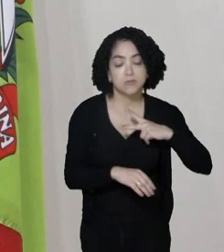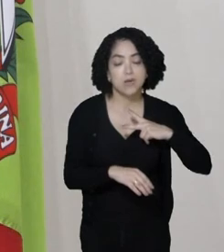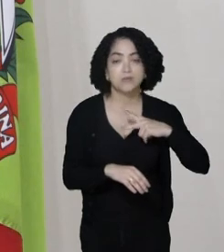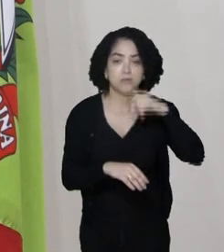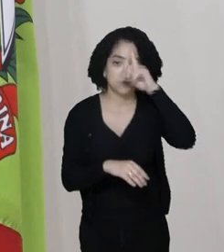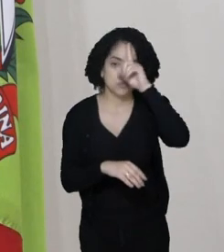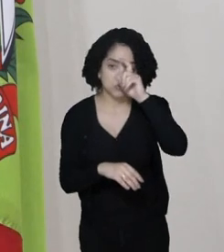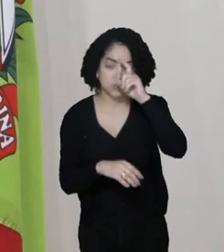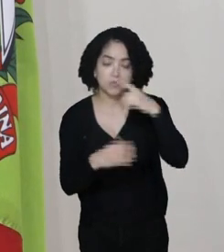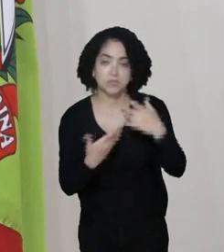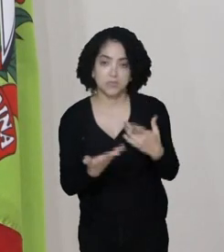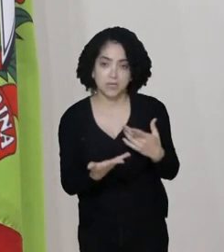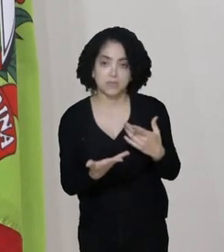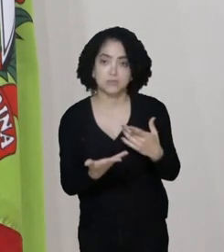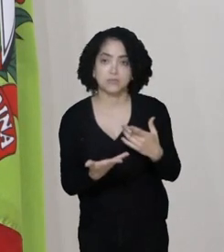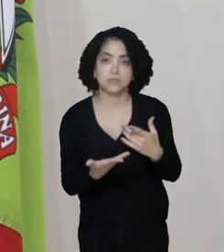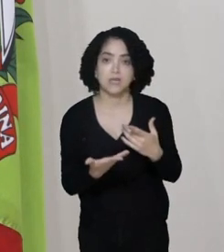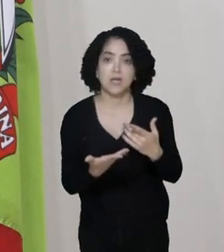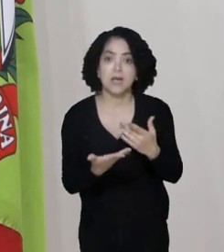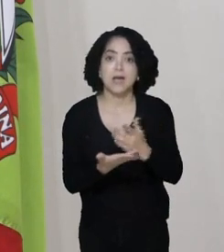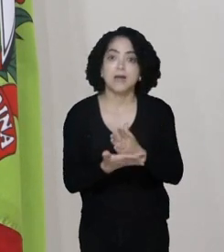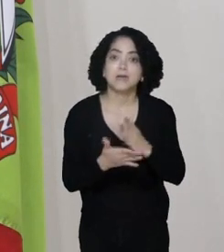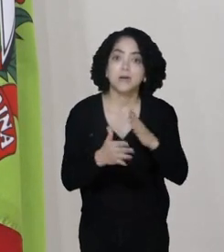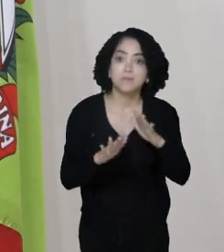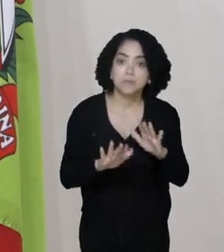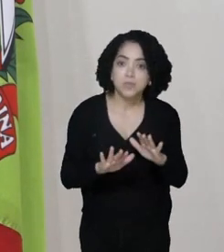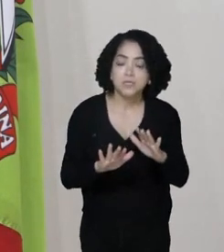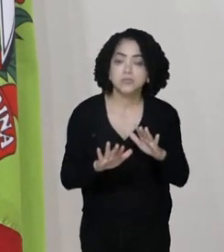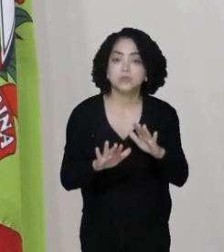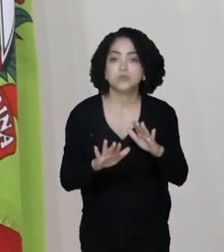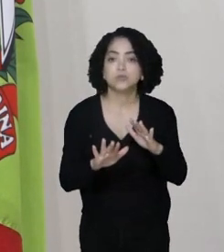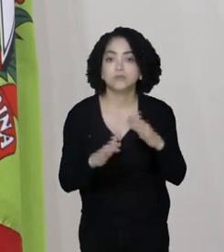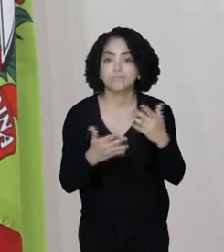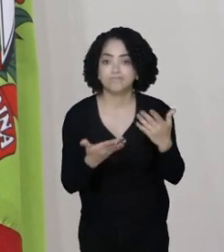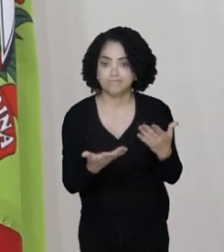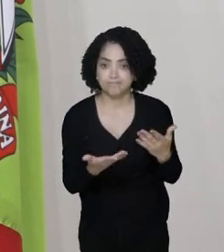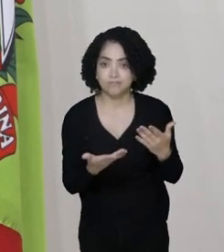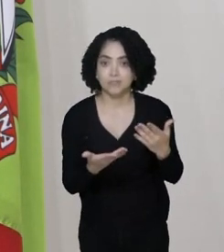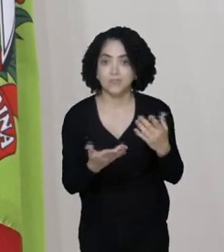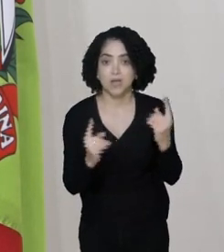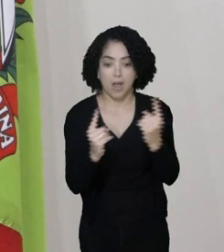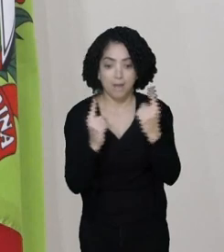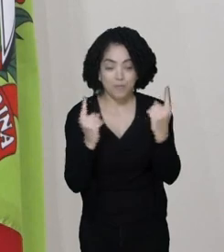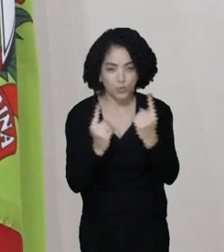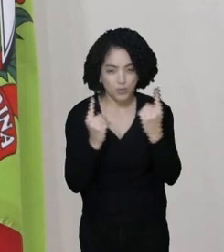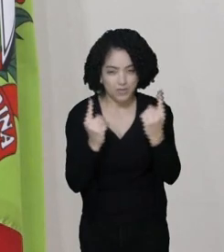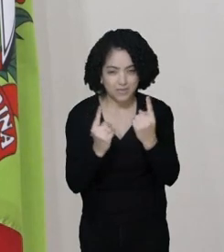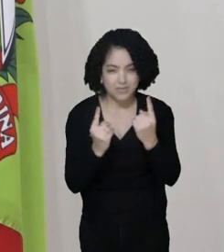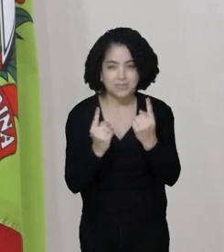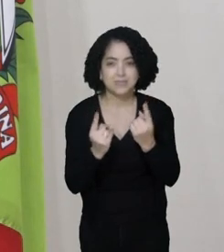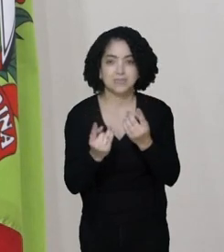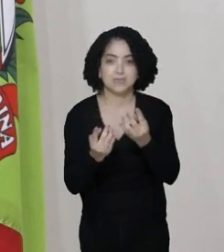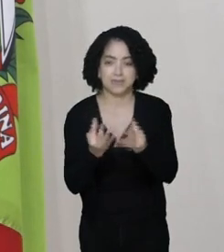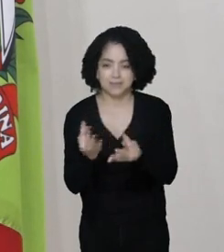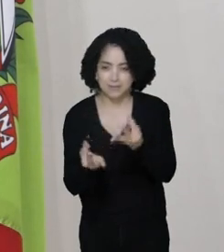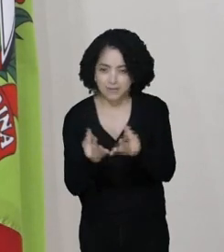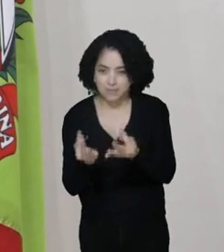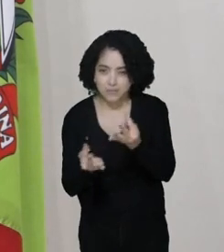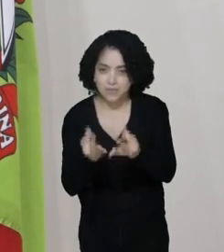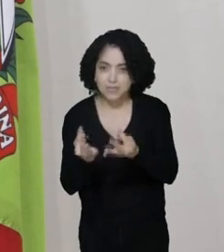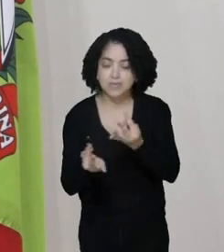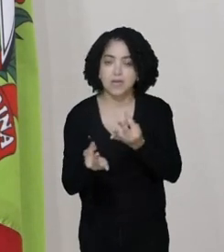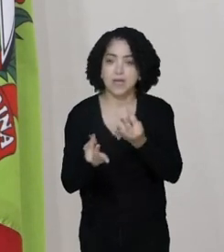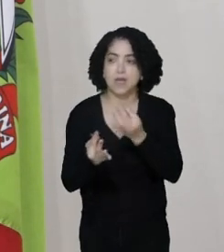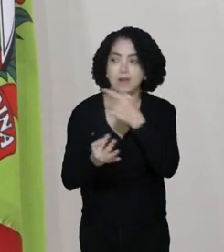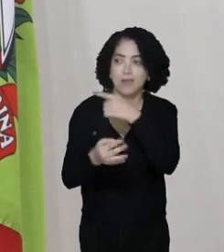acabando com o que nós já conhecemos de outras campanhas, chamada ambulância-terapia. Ou seja, tirar o sujeito lá de Chapecó, trazer para